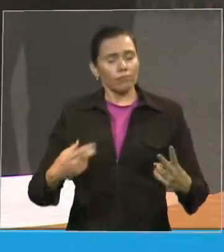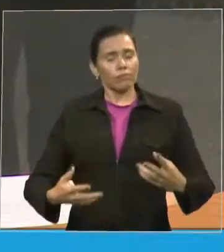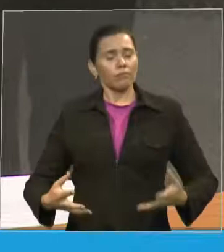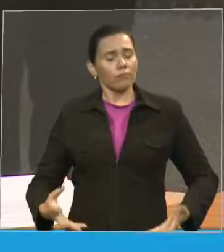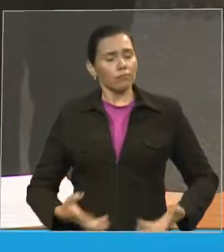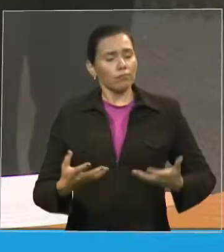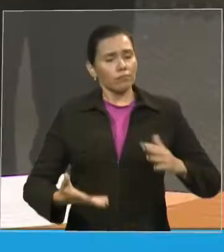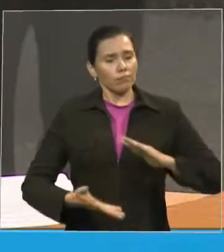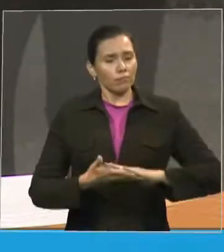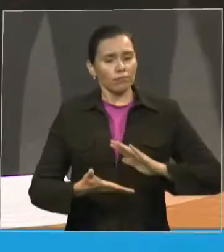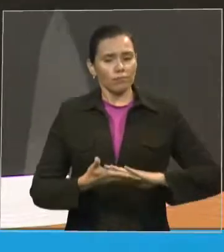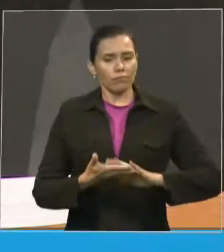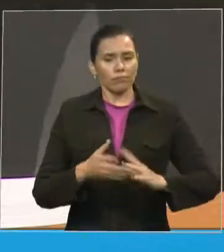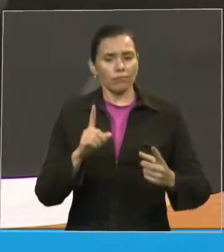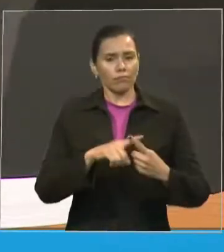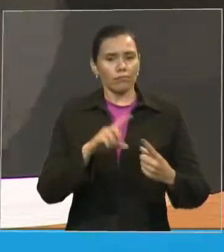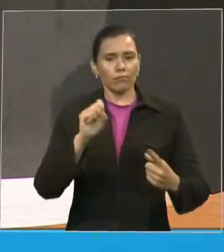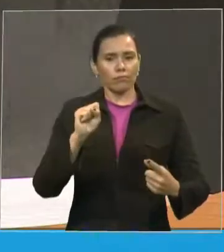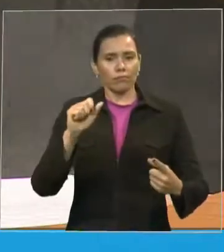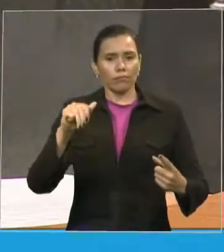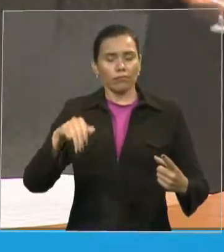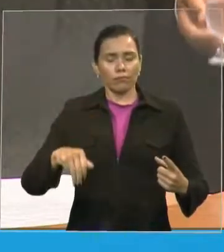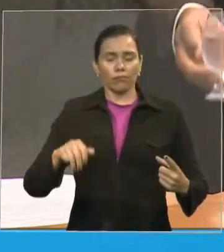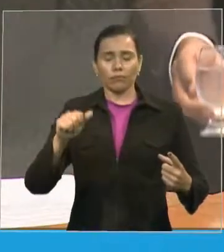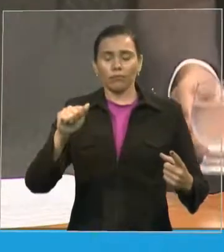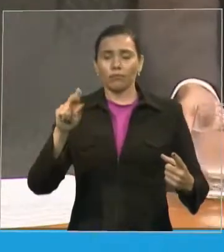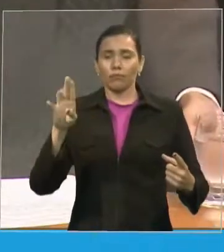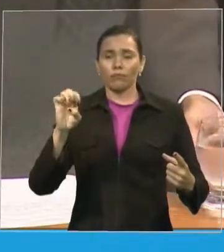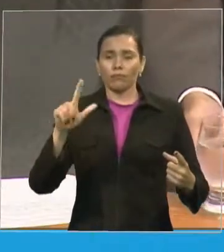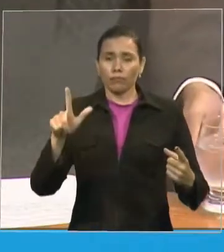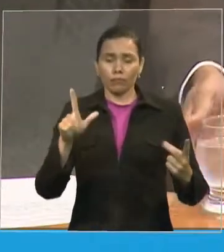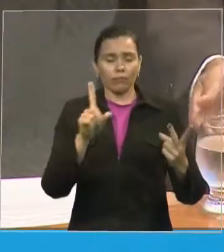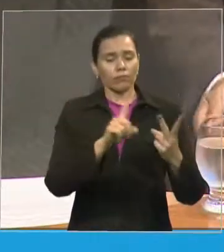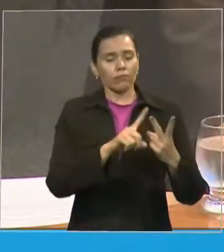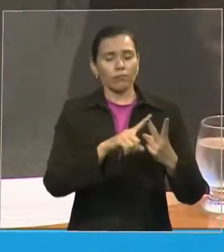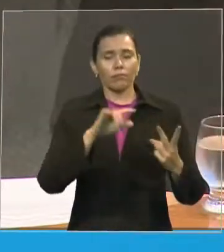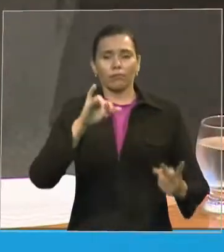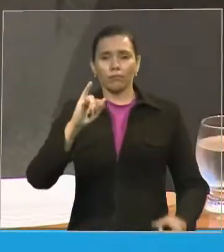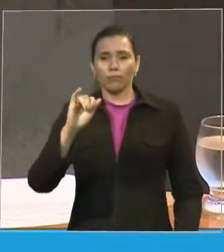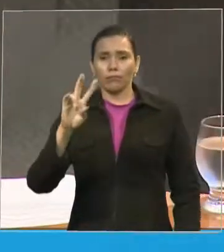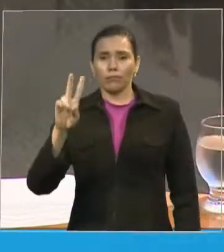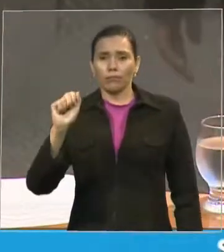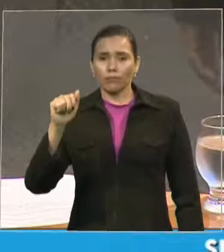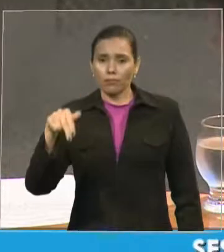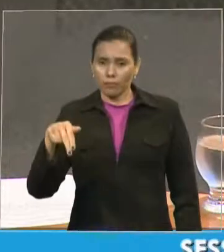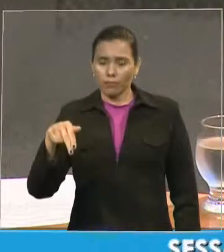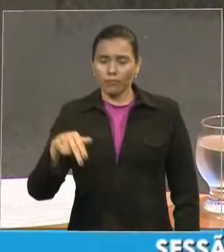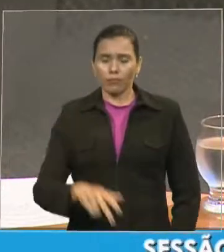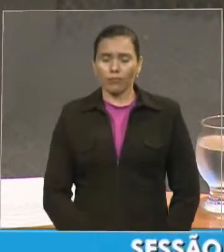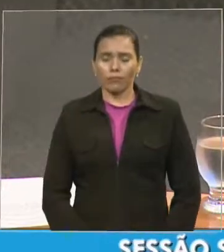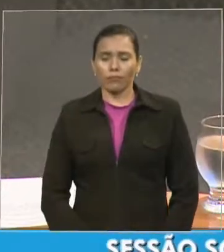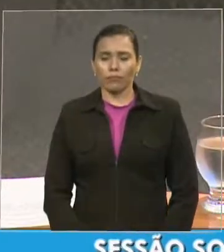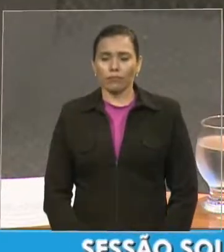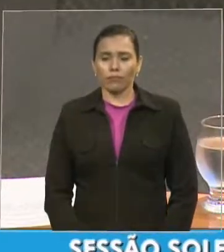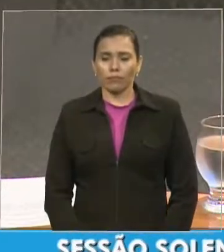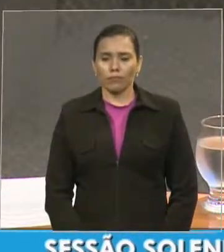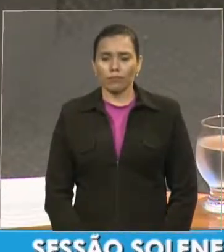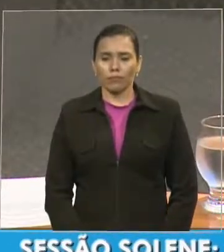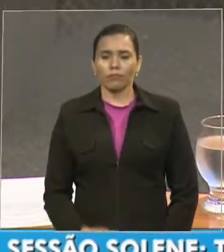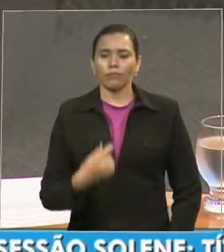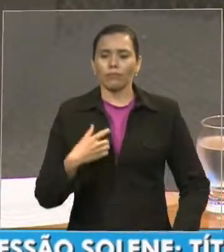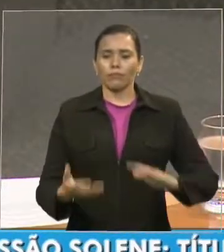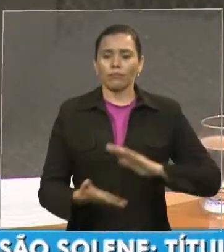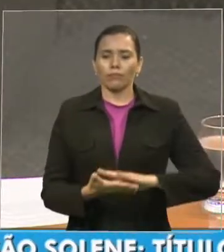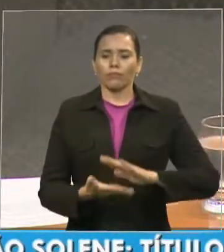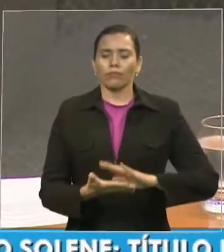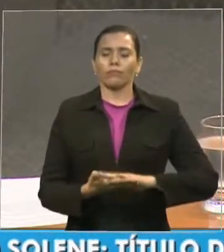Samuel Câmara e também o pastor Ivan Pereira Basto. Cumprimento também o